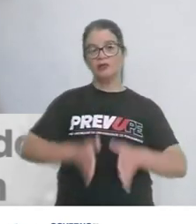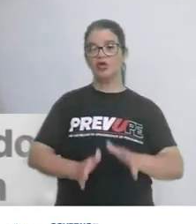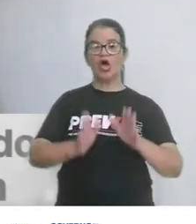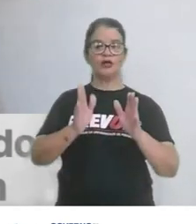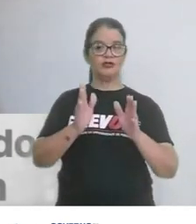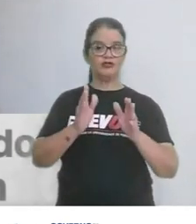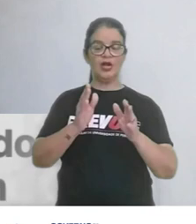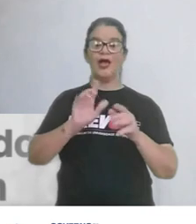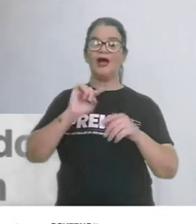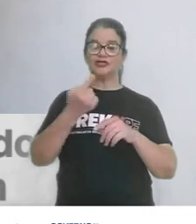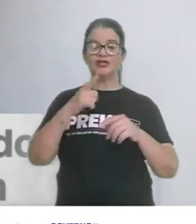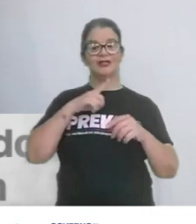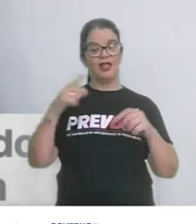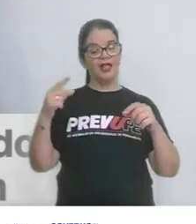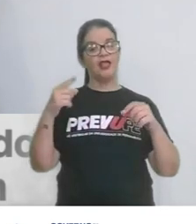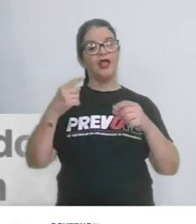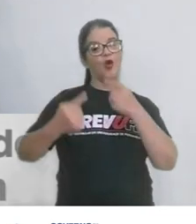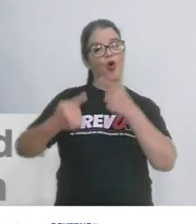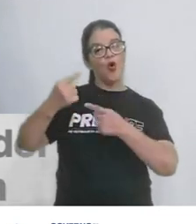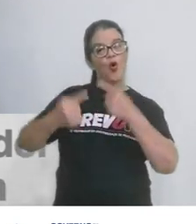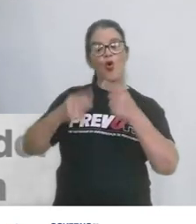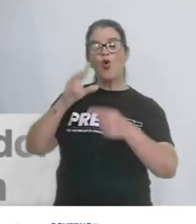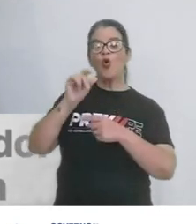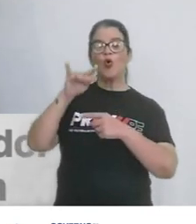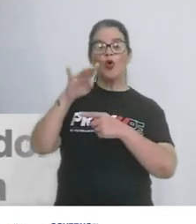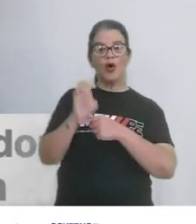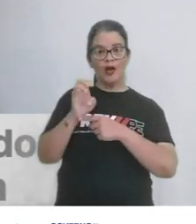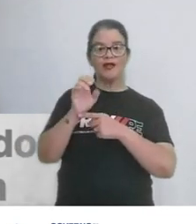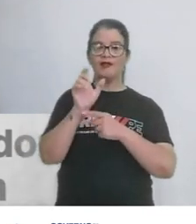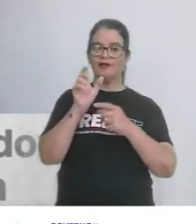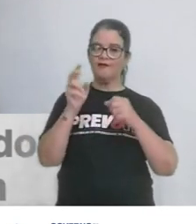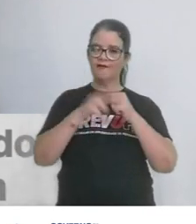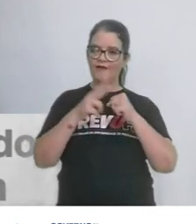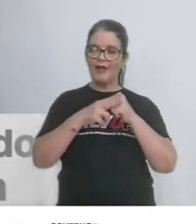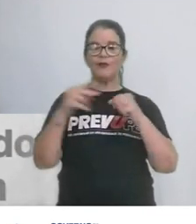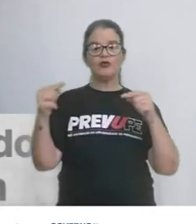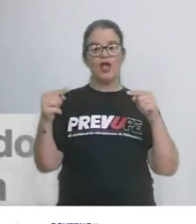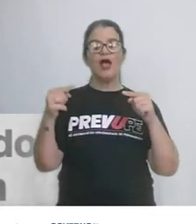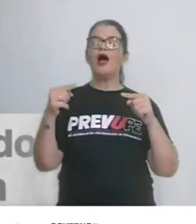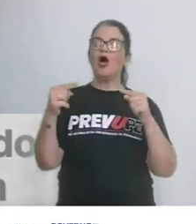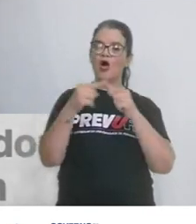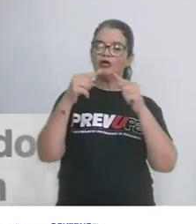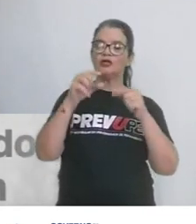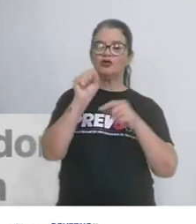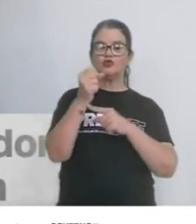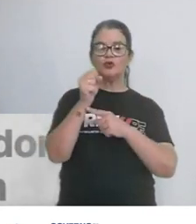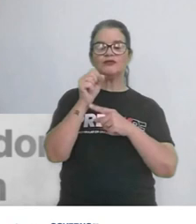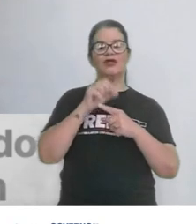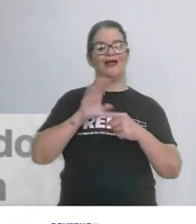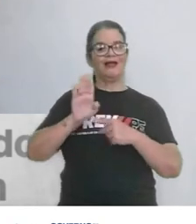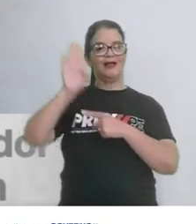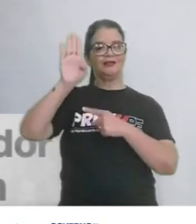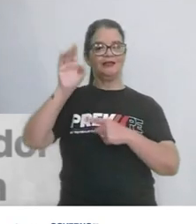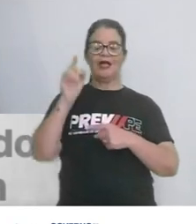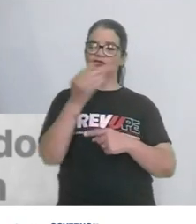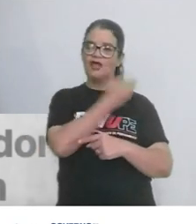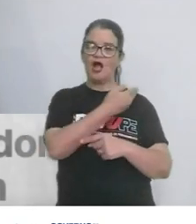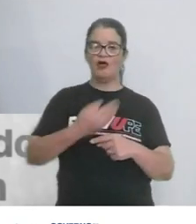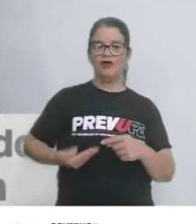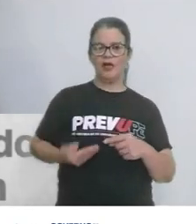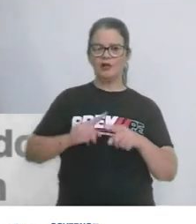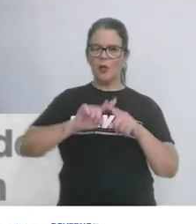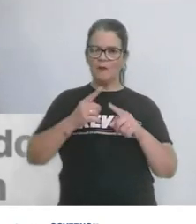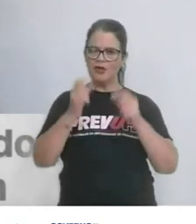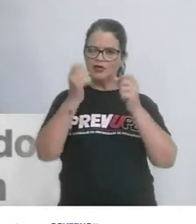A gente tem o verbo concorrem que está concordando com o substantivo, candidatos a governador, mas